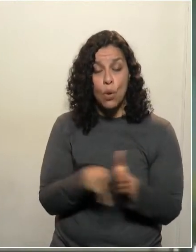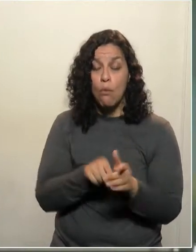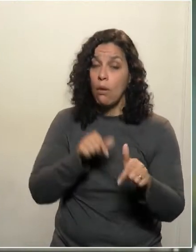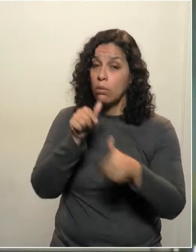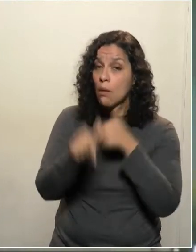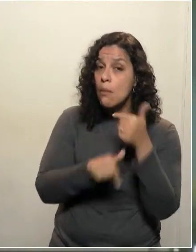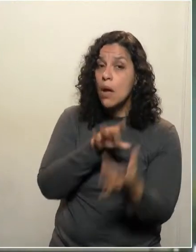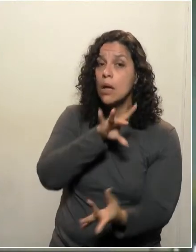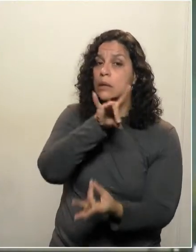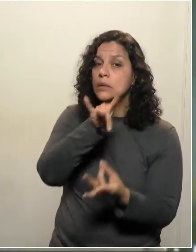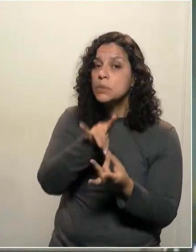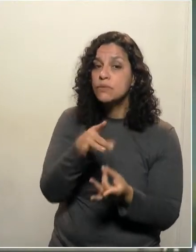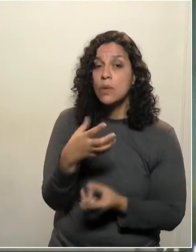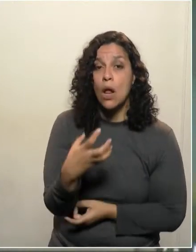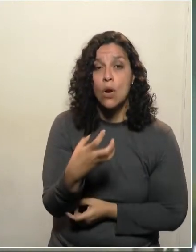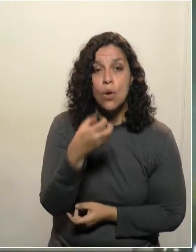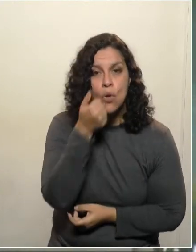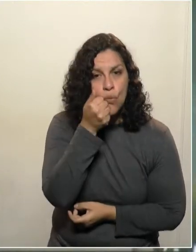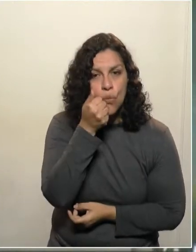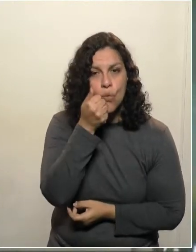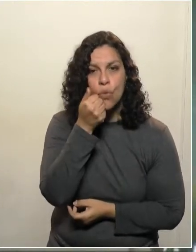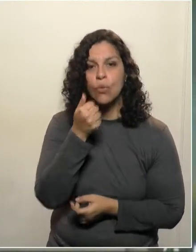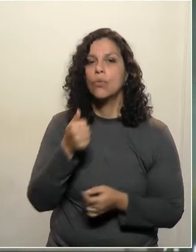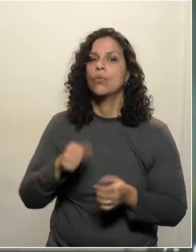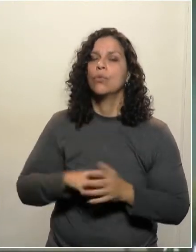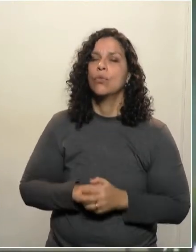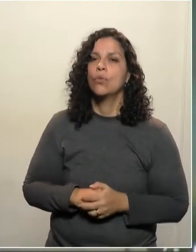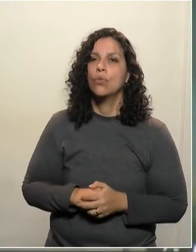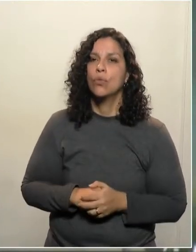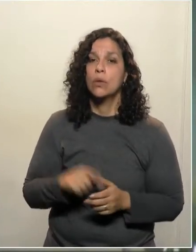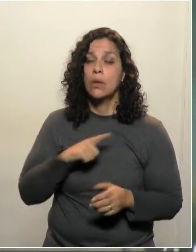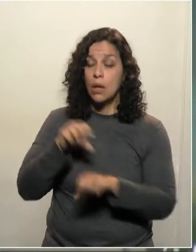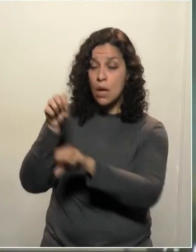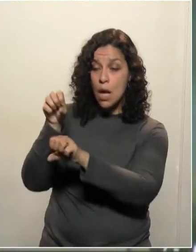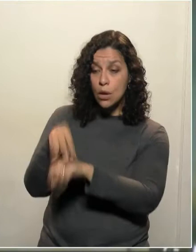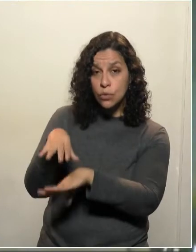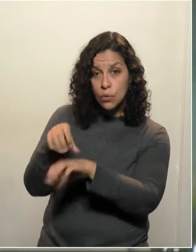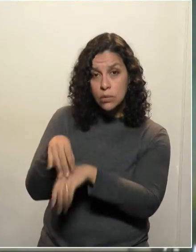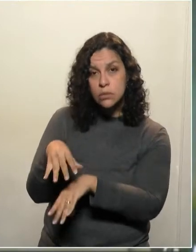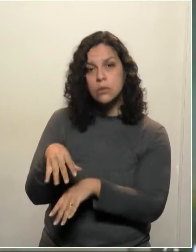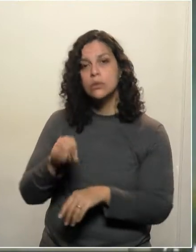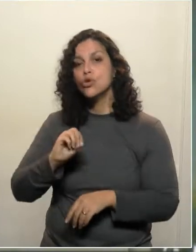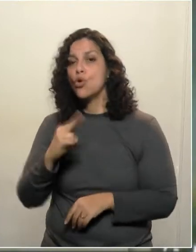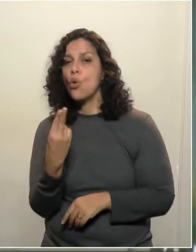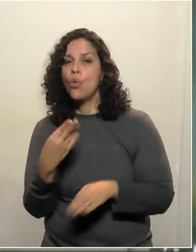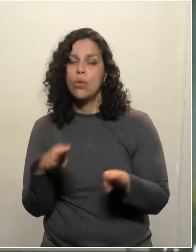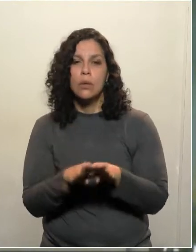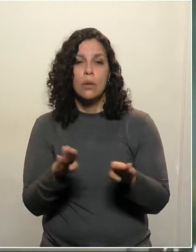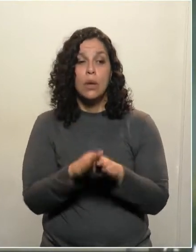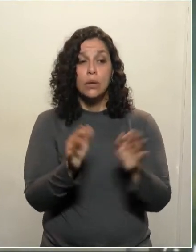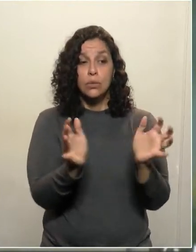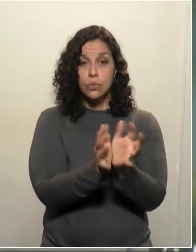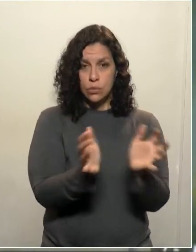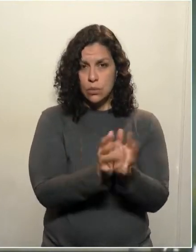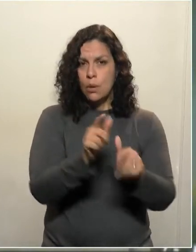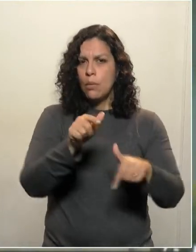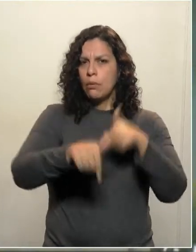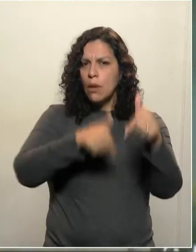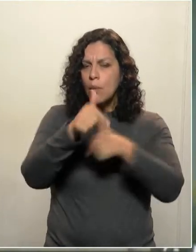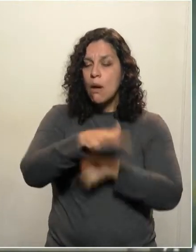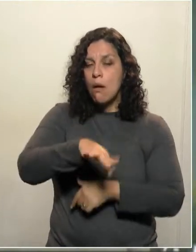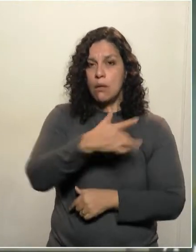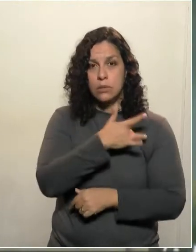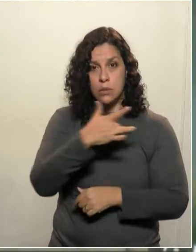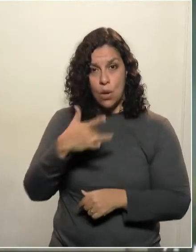de lucro, ou seja, as entidades de ensino ou de as entidades que trabalham com a